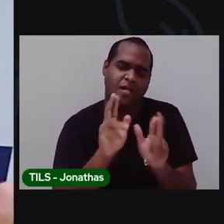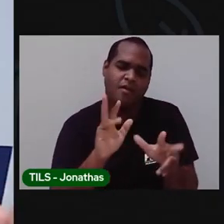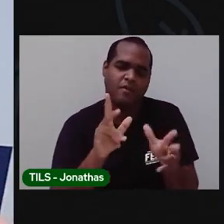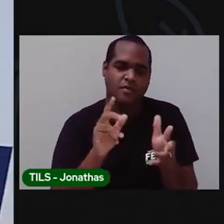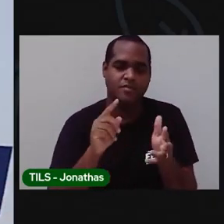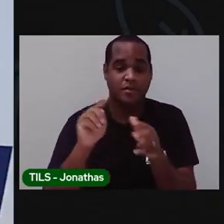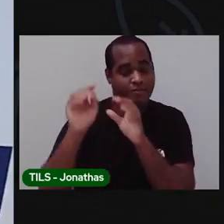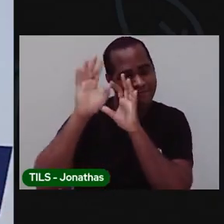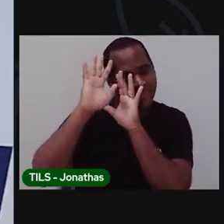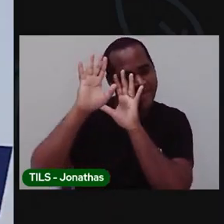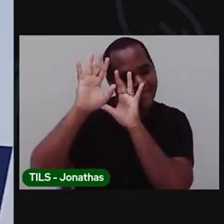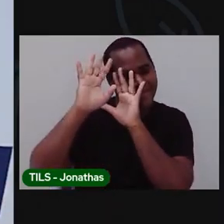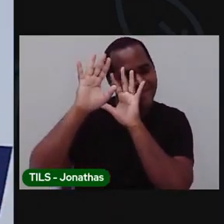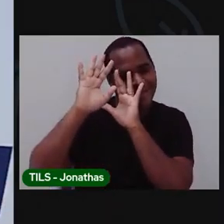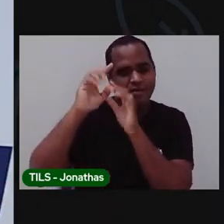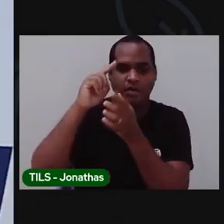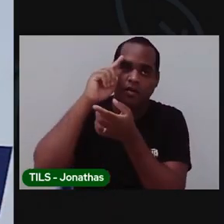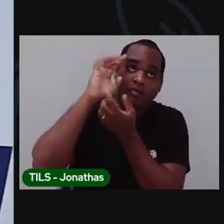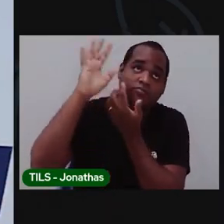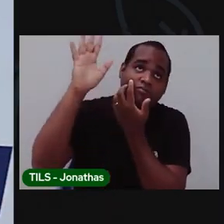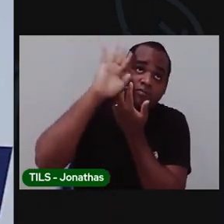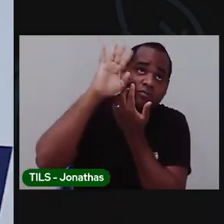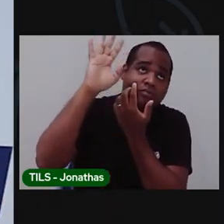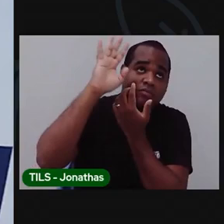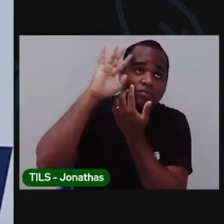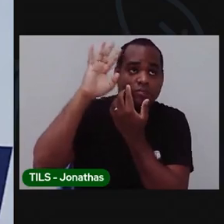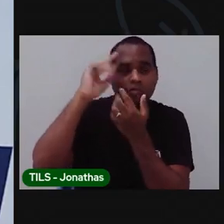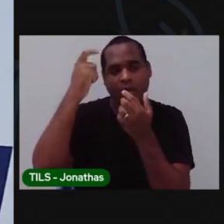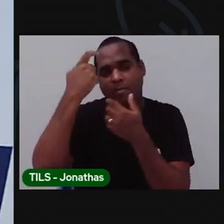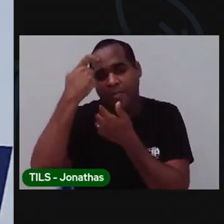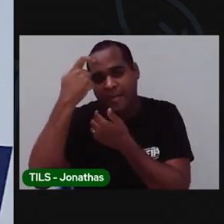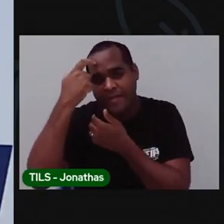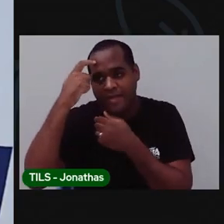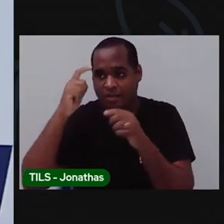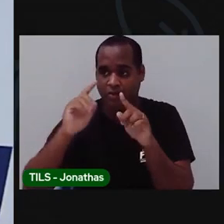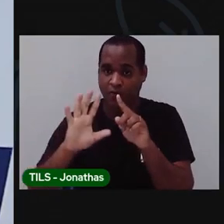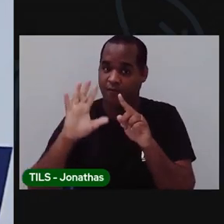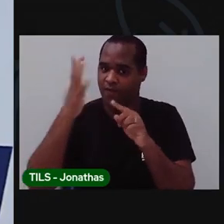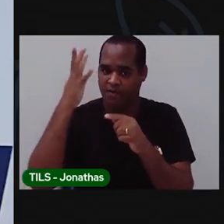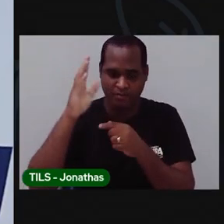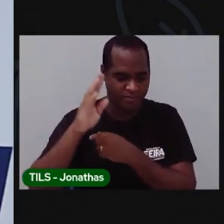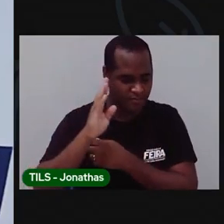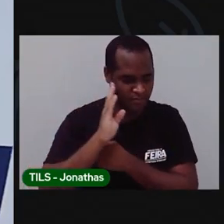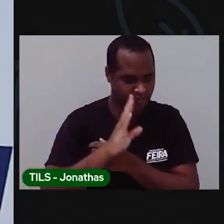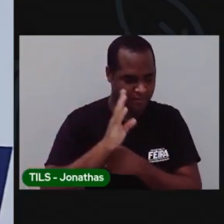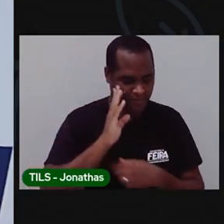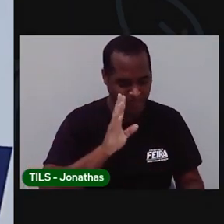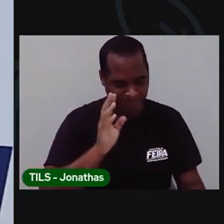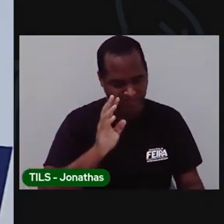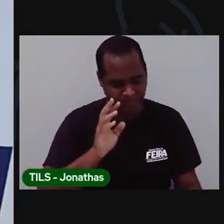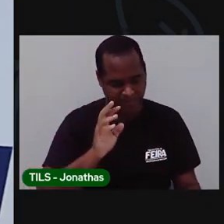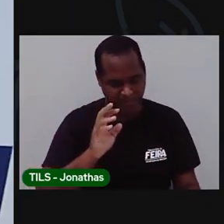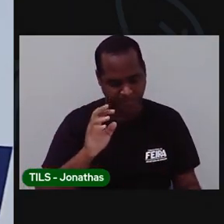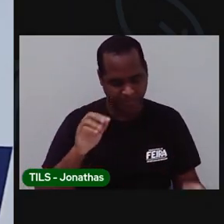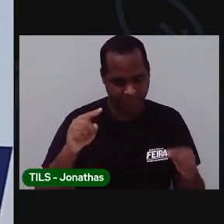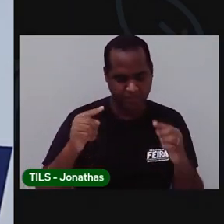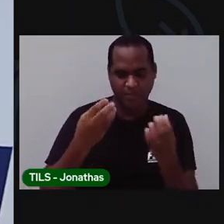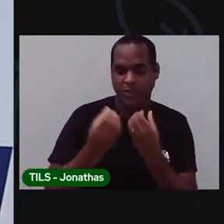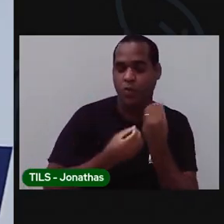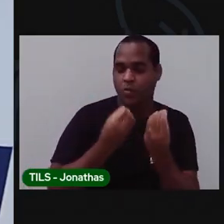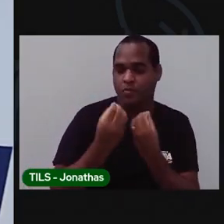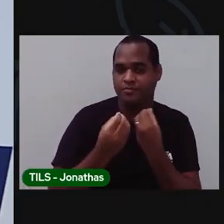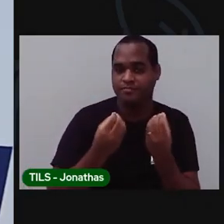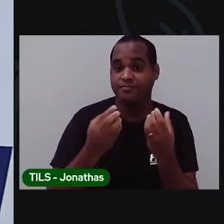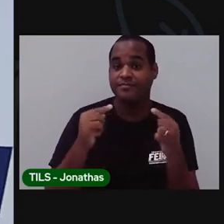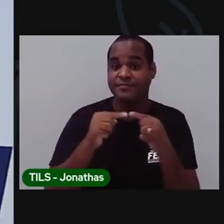a nossa imaginação. E a gente pensar numa festa legal. A gente imaginar como seria. E fazer